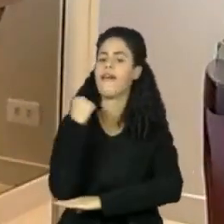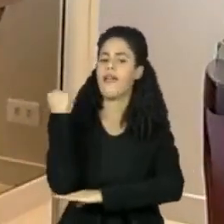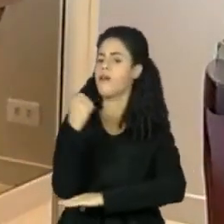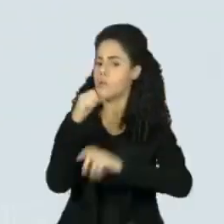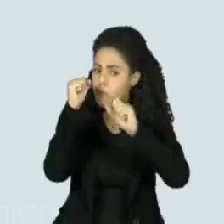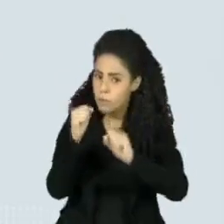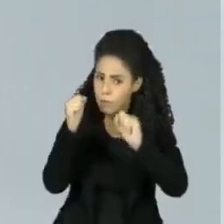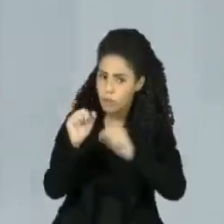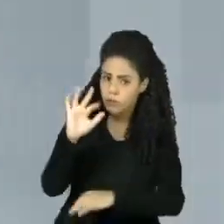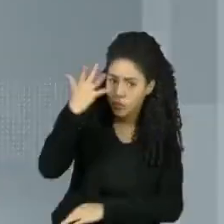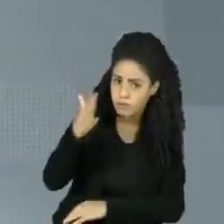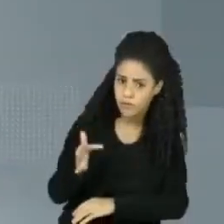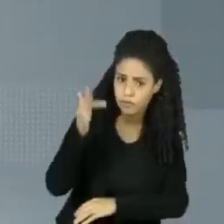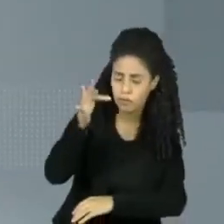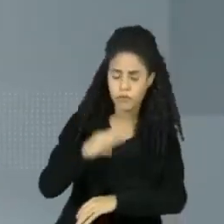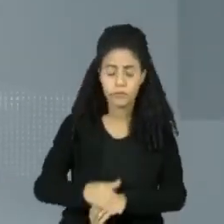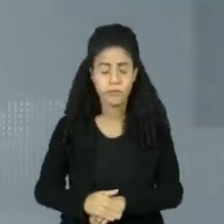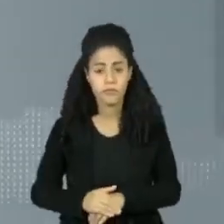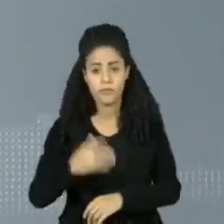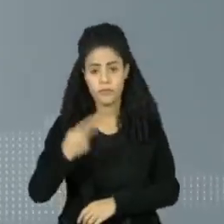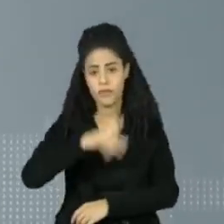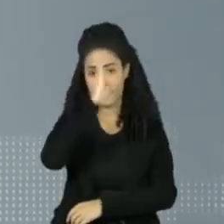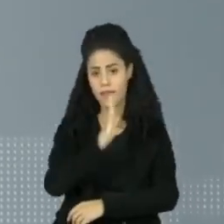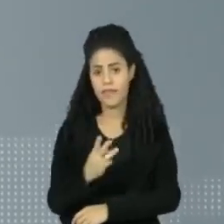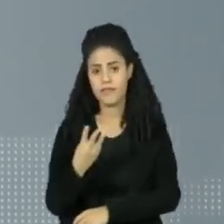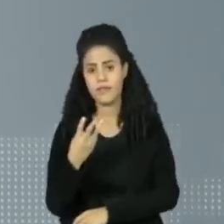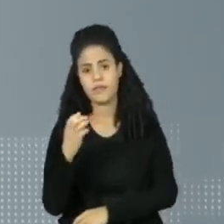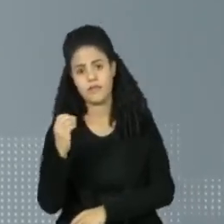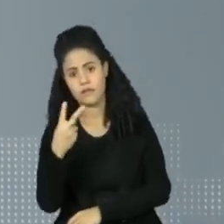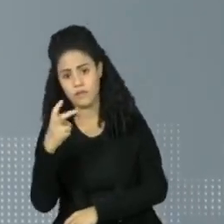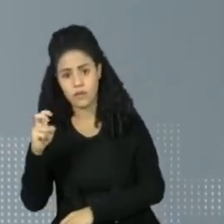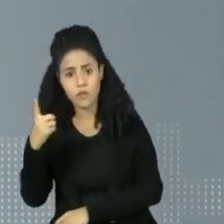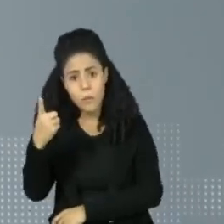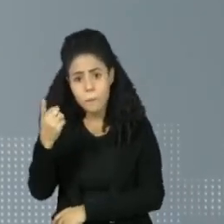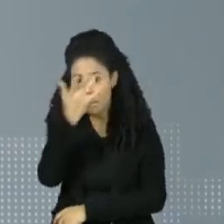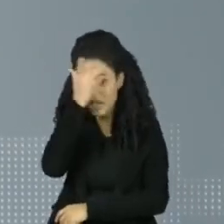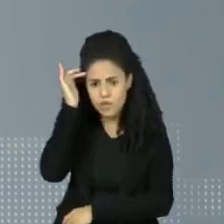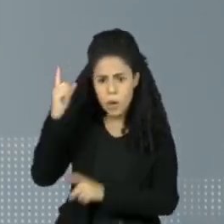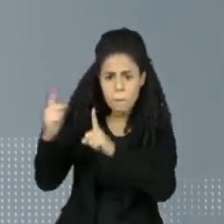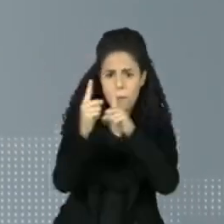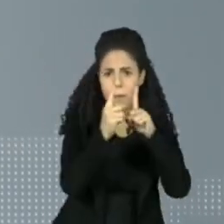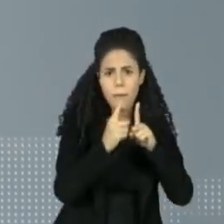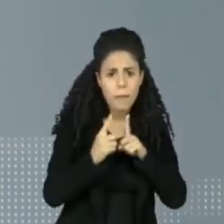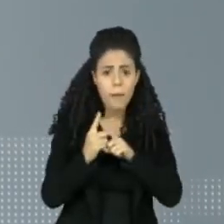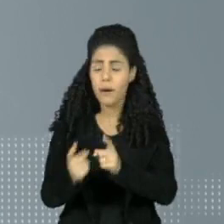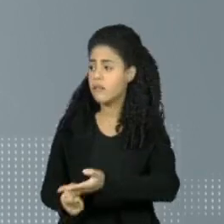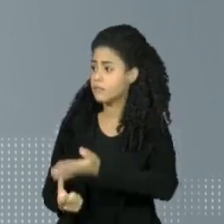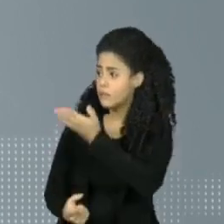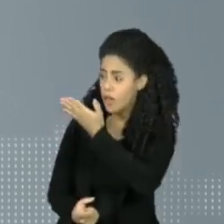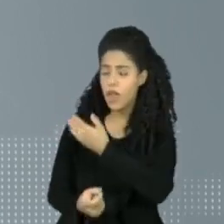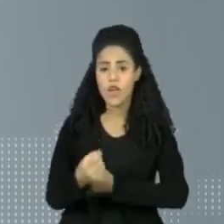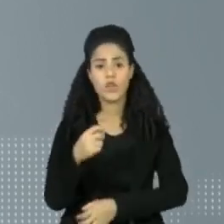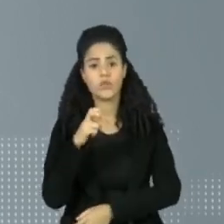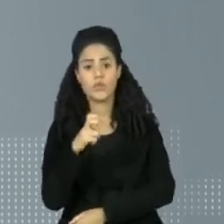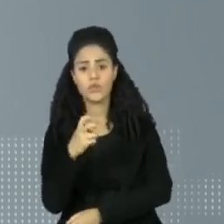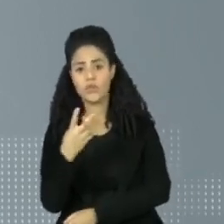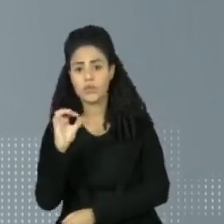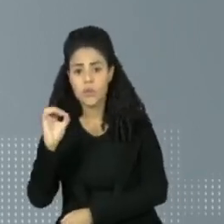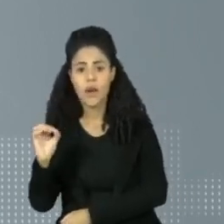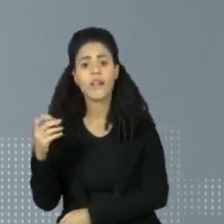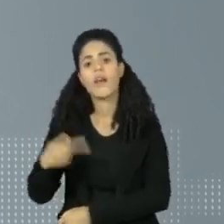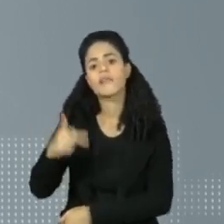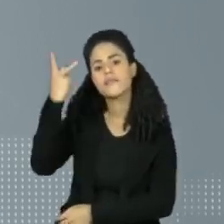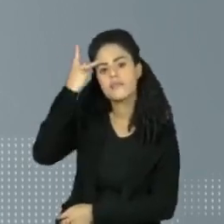mais graves. No Brasil, são 351 casos confirmados. A grande maioria, 240, em São